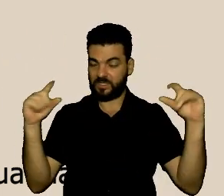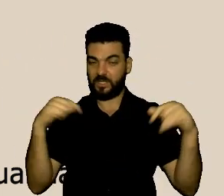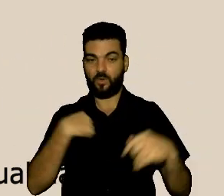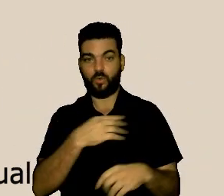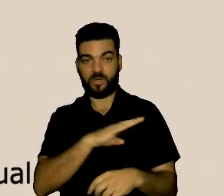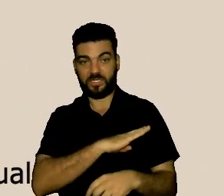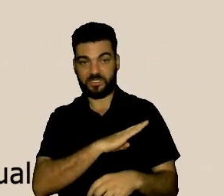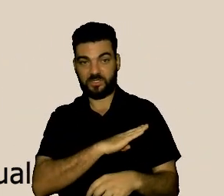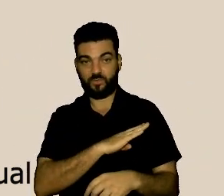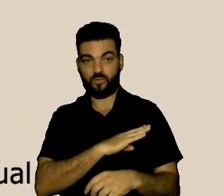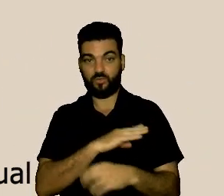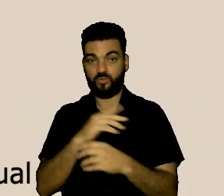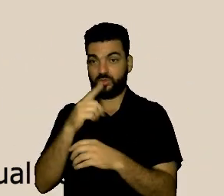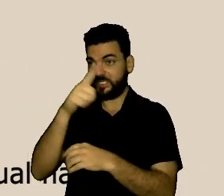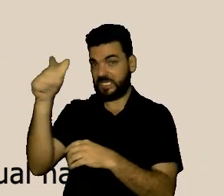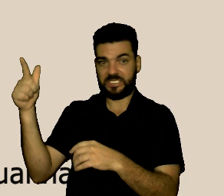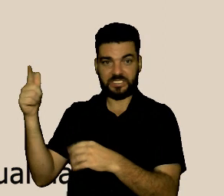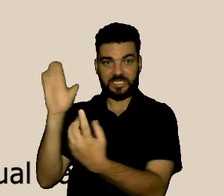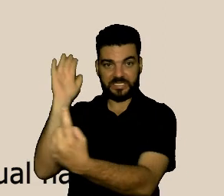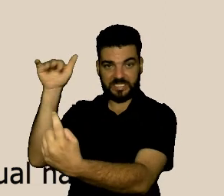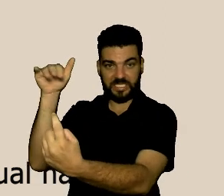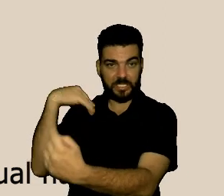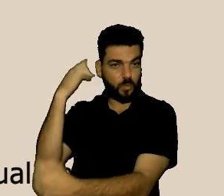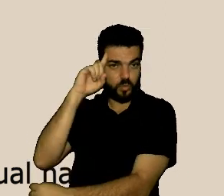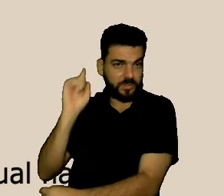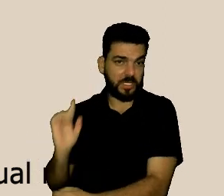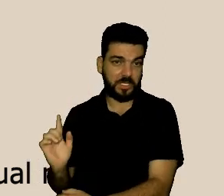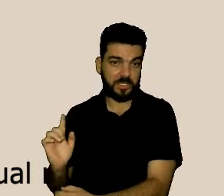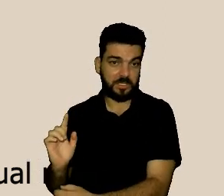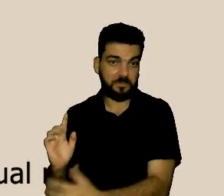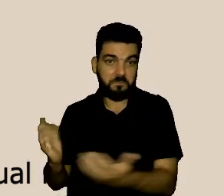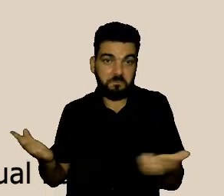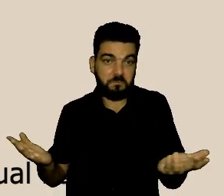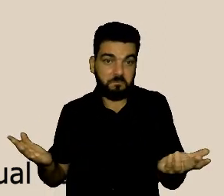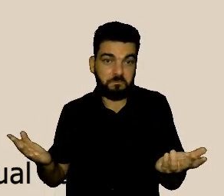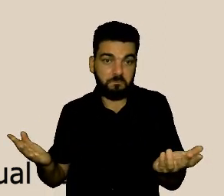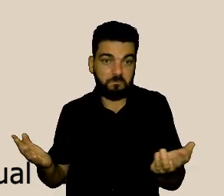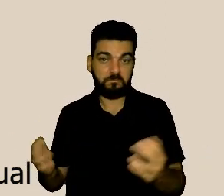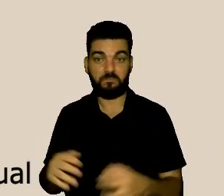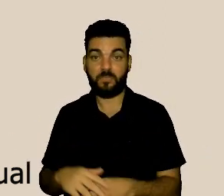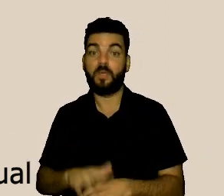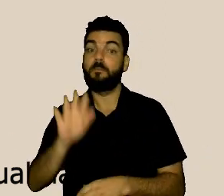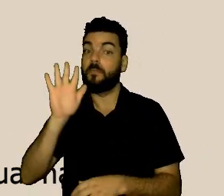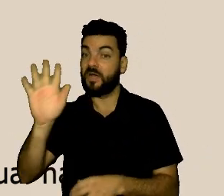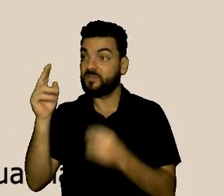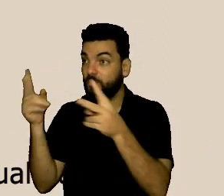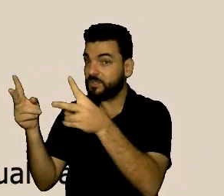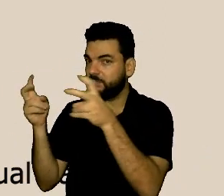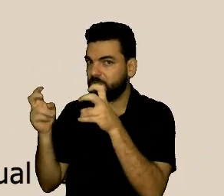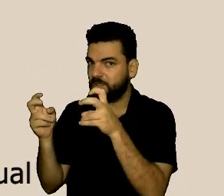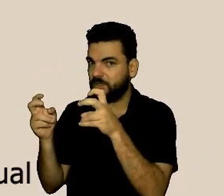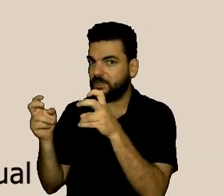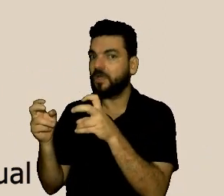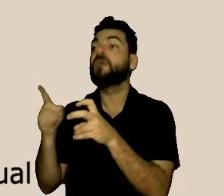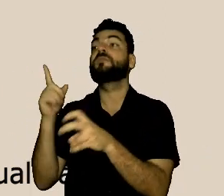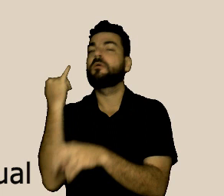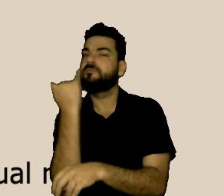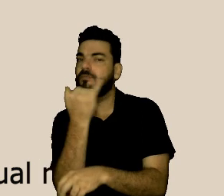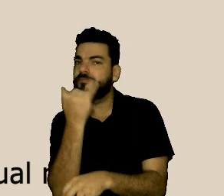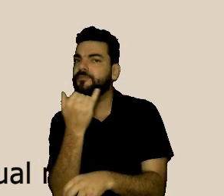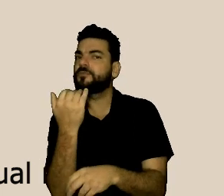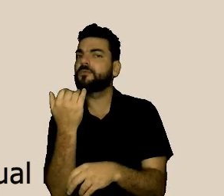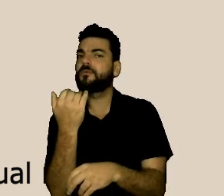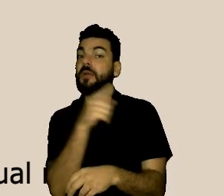organização propiciam eventuais conflitos, como por exemplo, aqui, superposição de